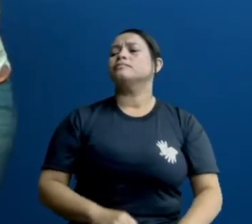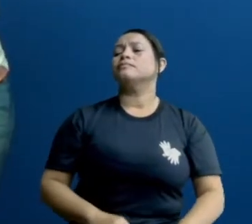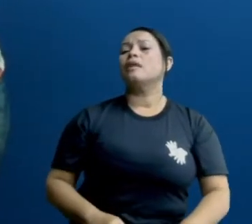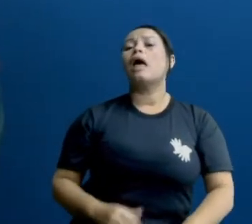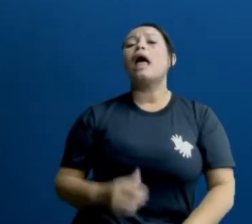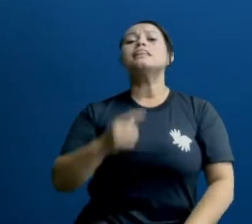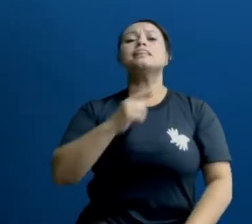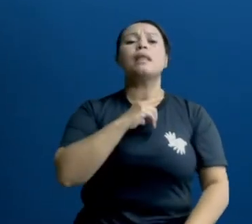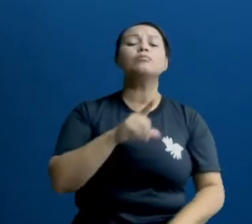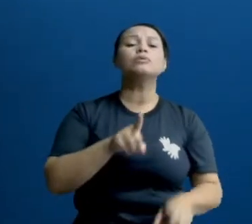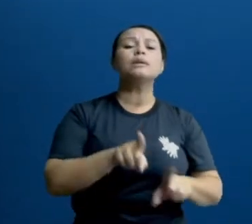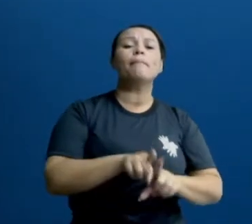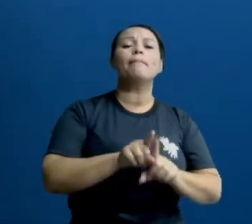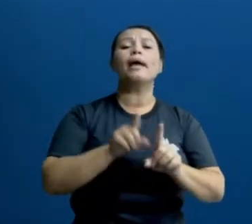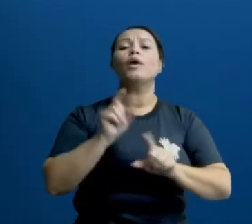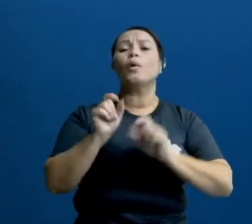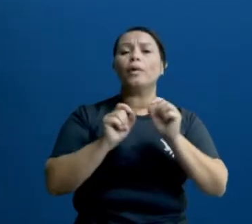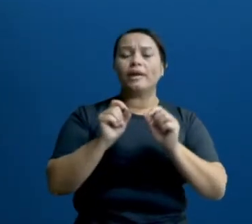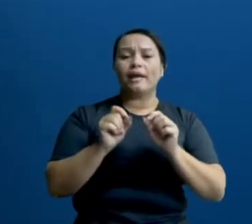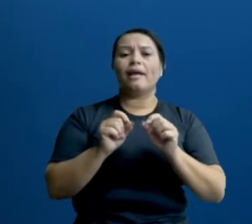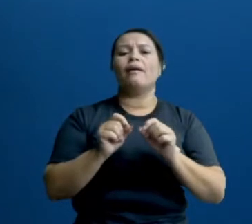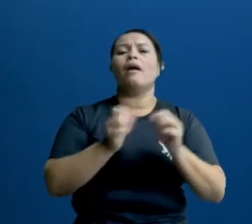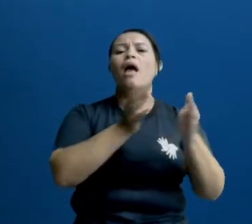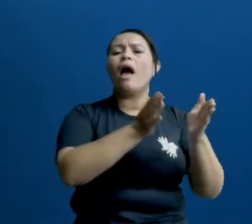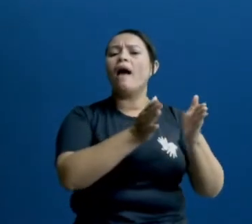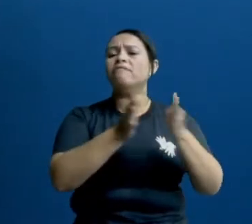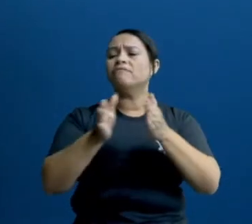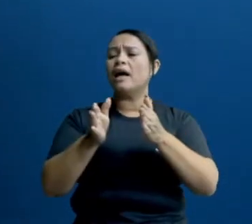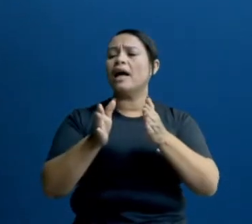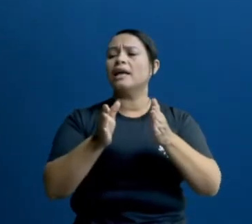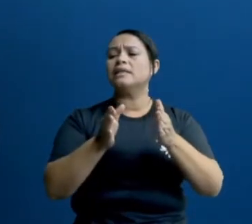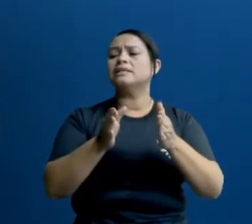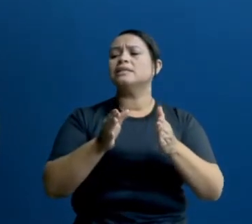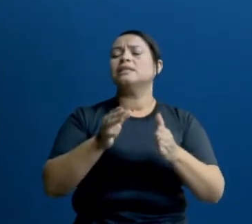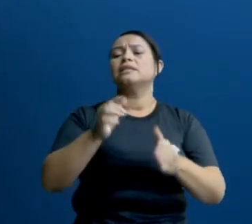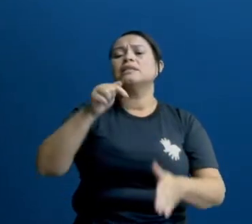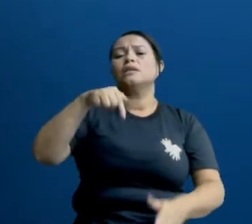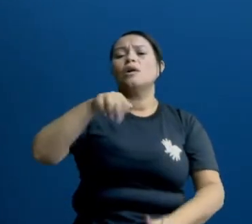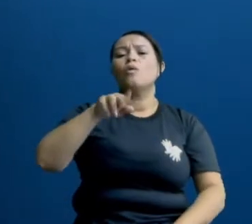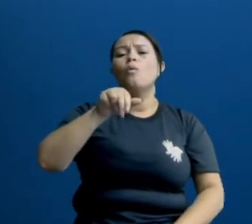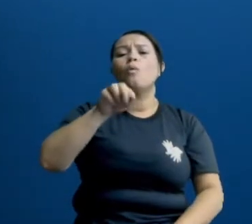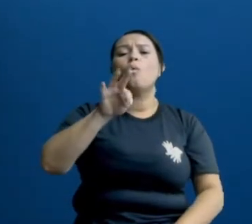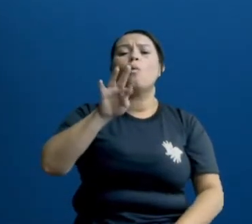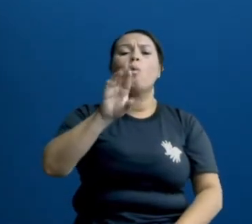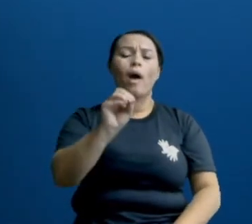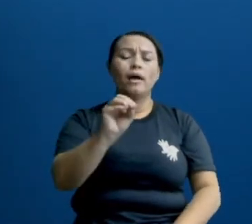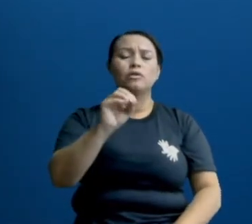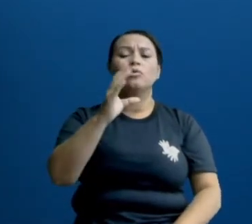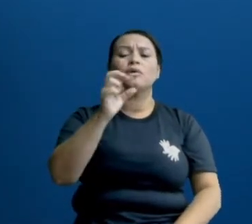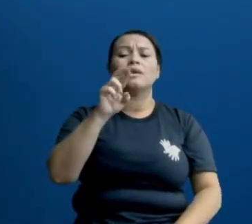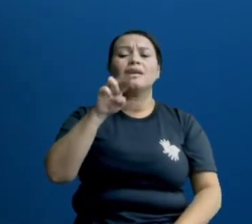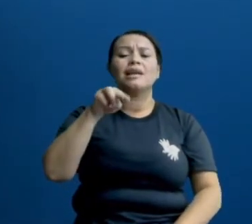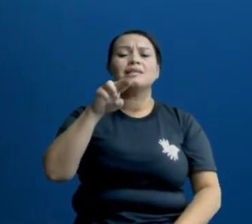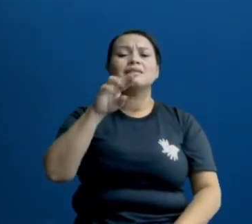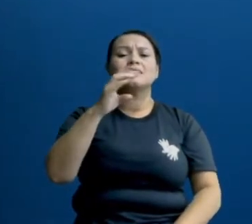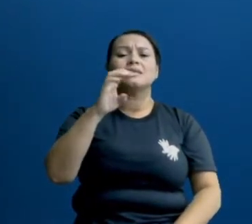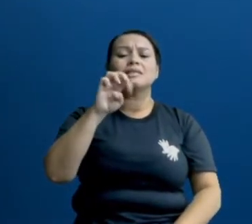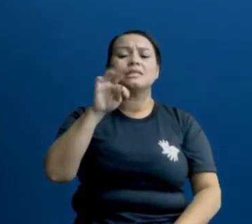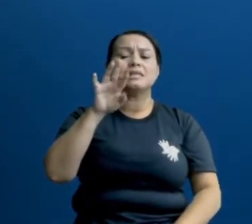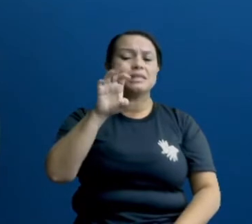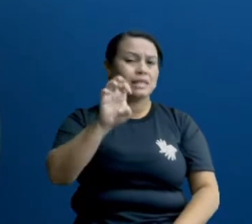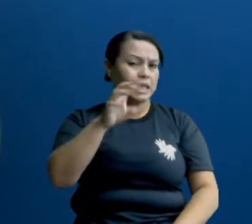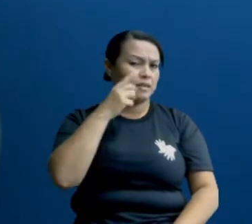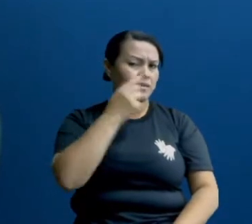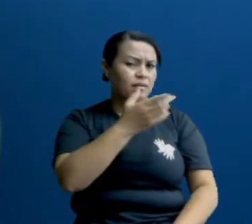Nós temos também a fase de quarto crescente. Durante esse movimento crescente,